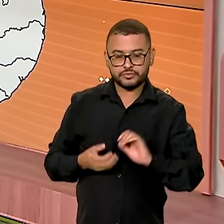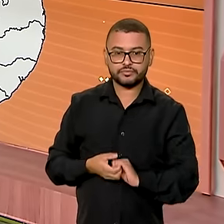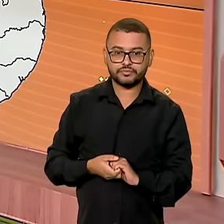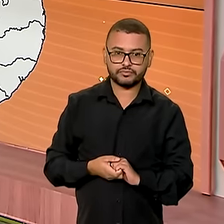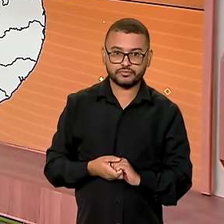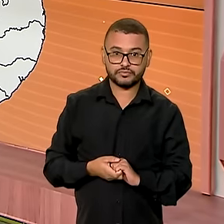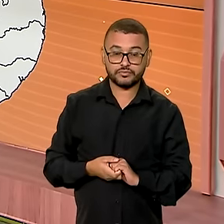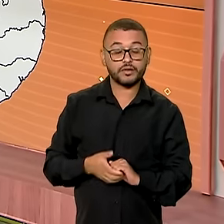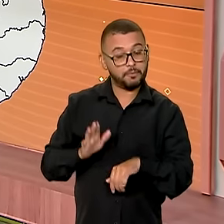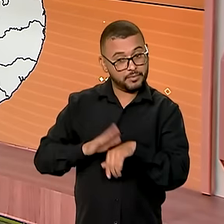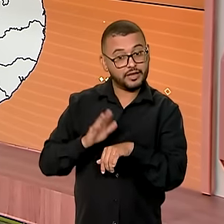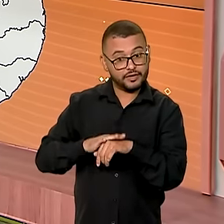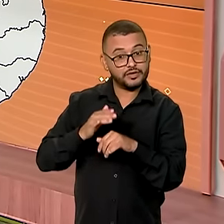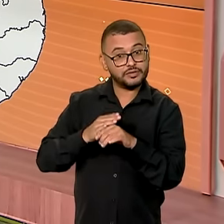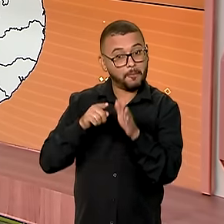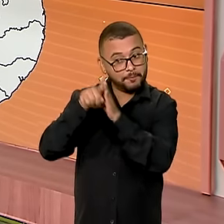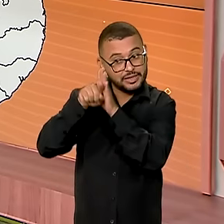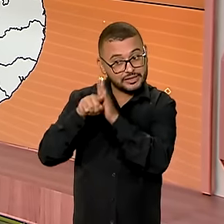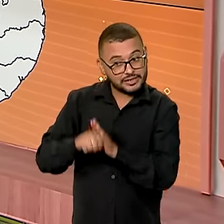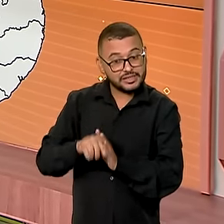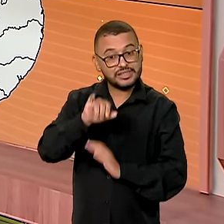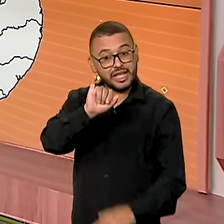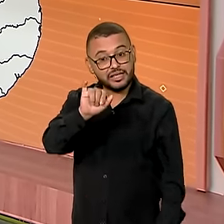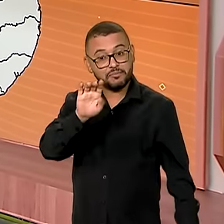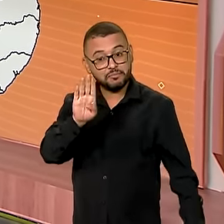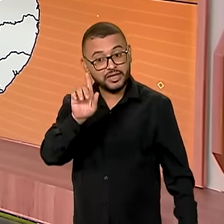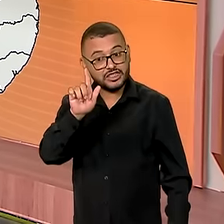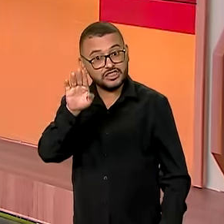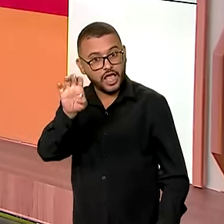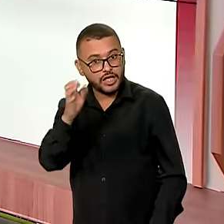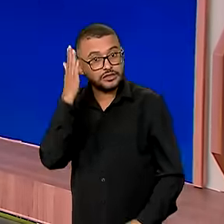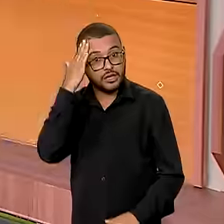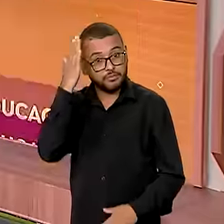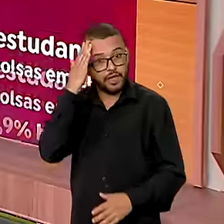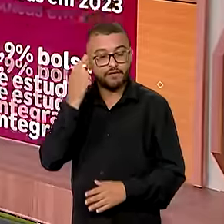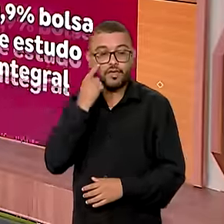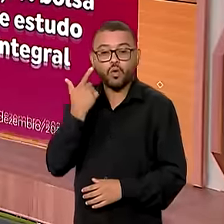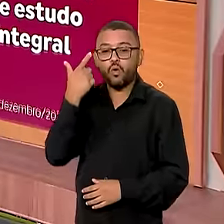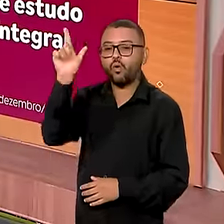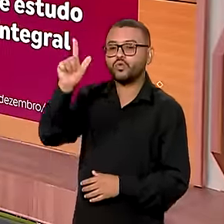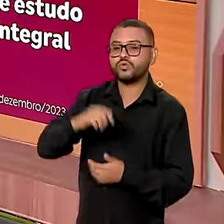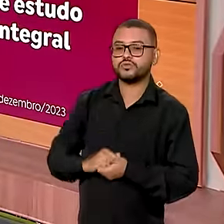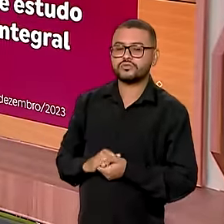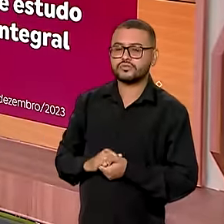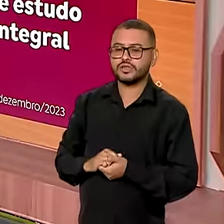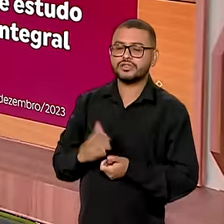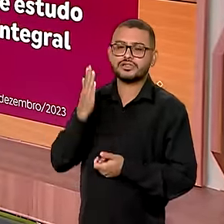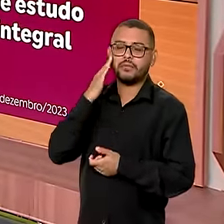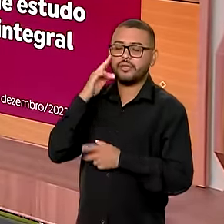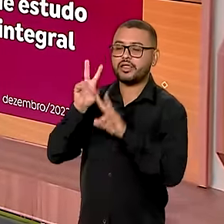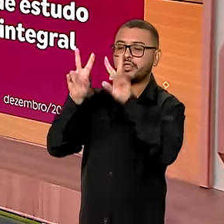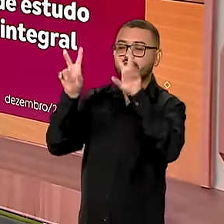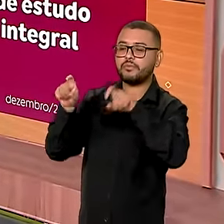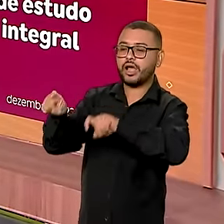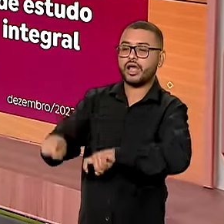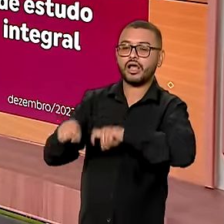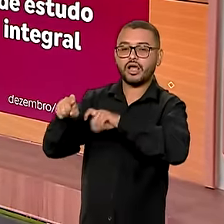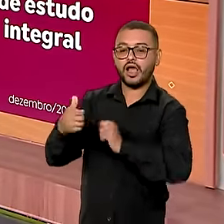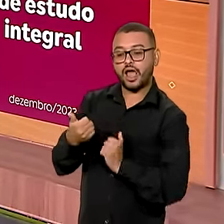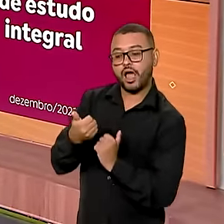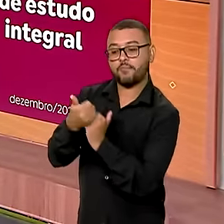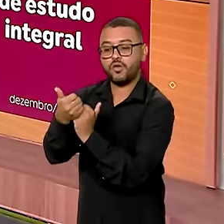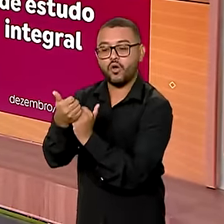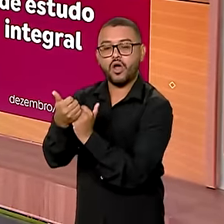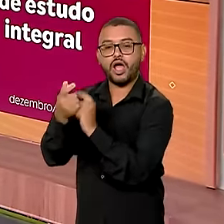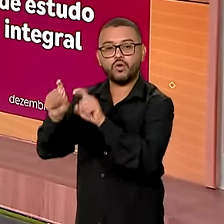segundo o censo do IBGE. Vamos ver aqui, olha. Na agricultura, apoio à agricultura